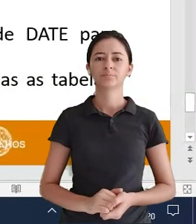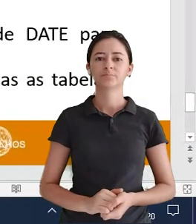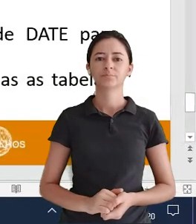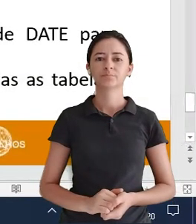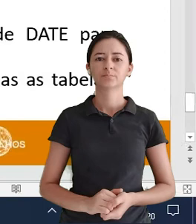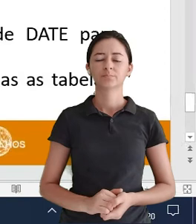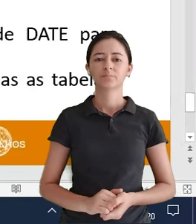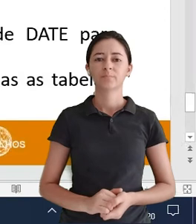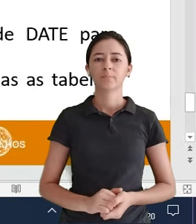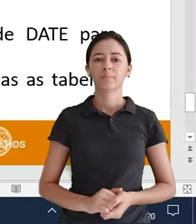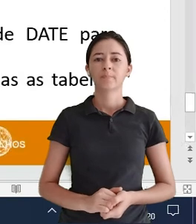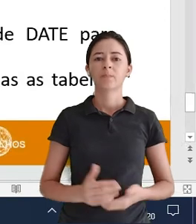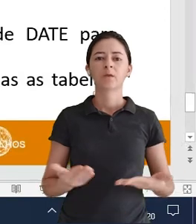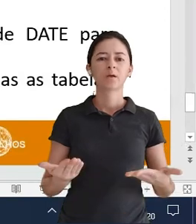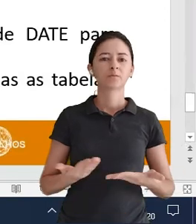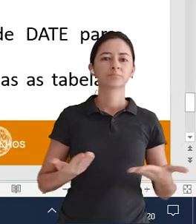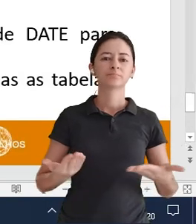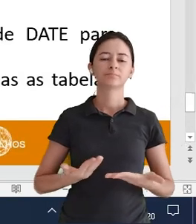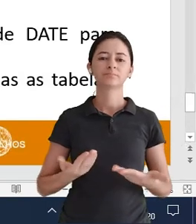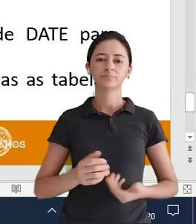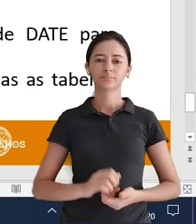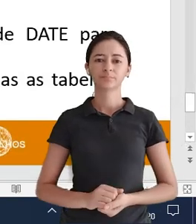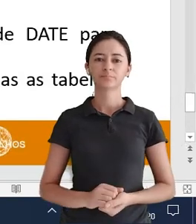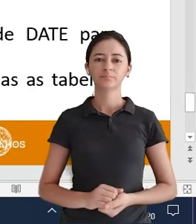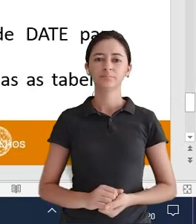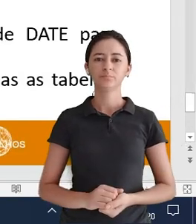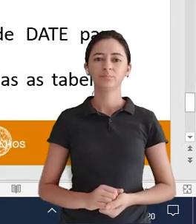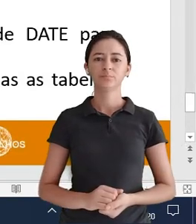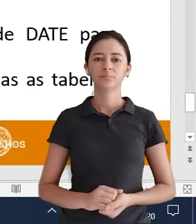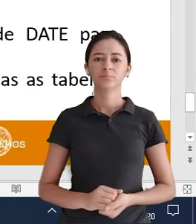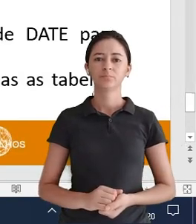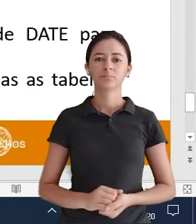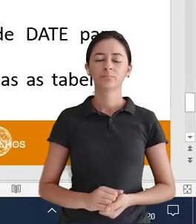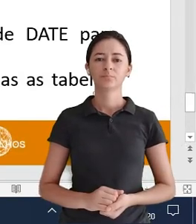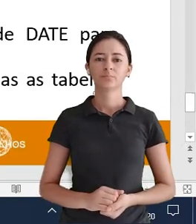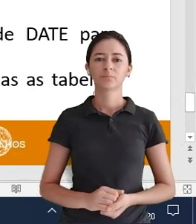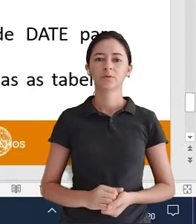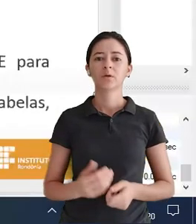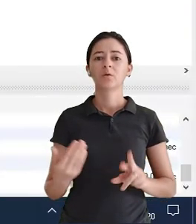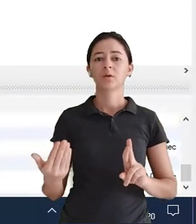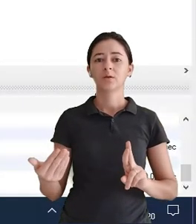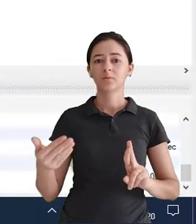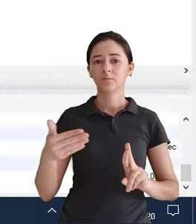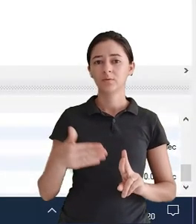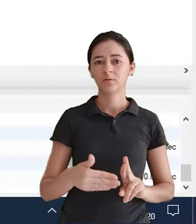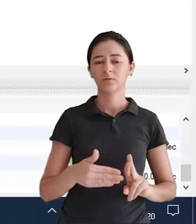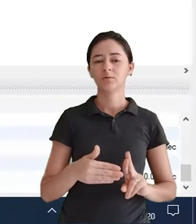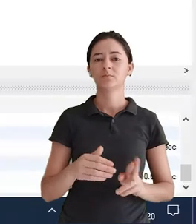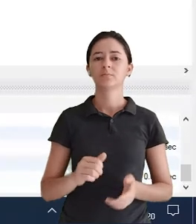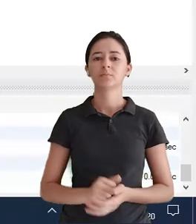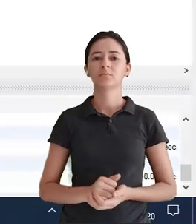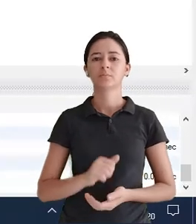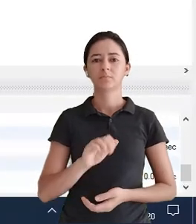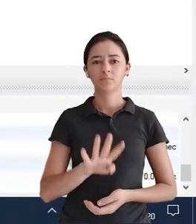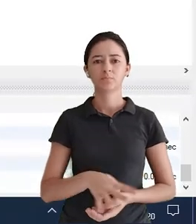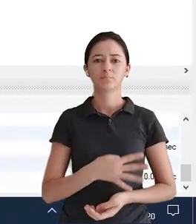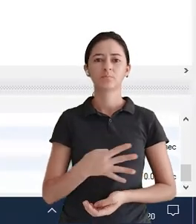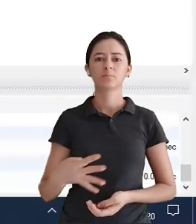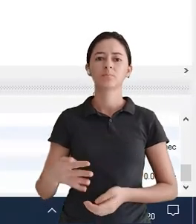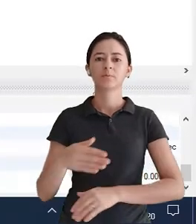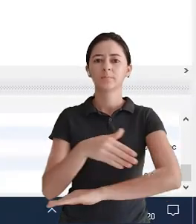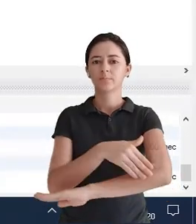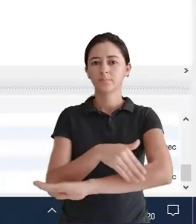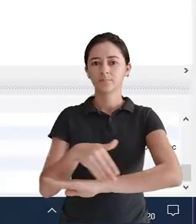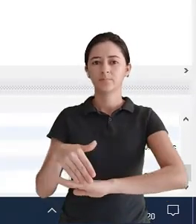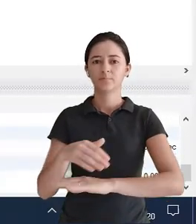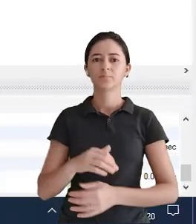Beleza Atributo Atributo Agora Referência Na tabela Endereço Tá Então vamos lá